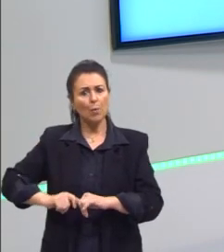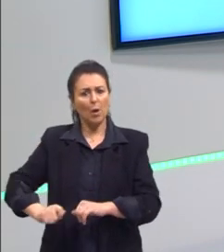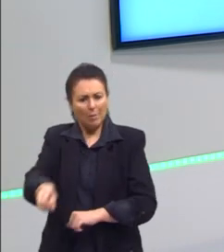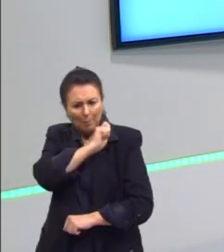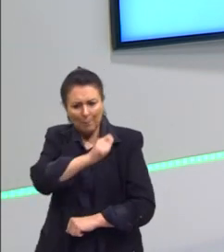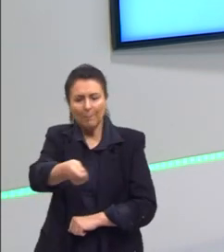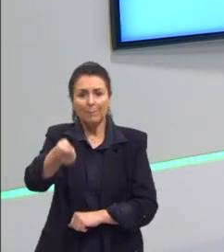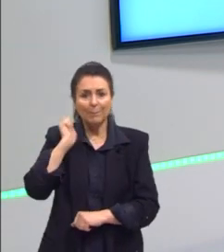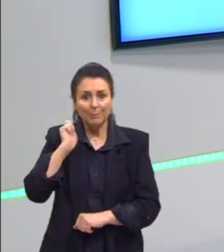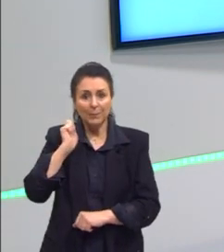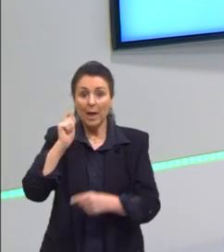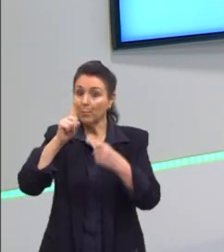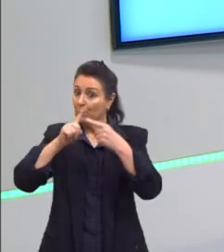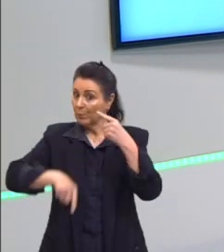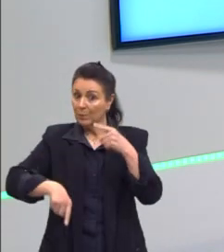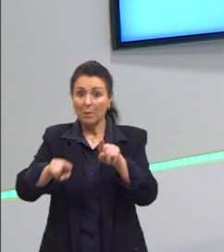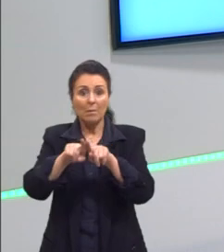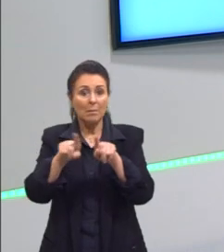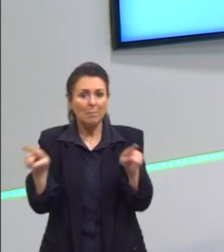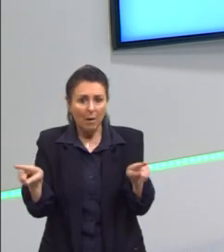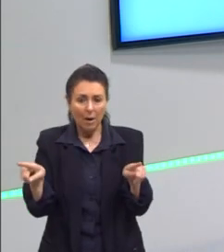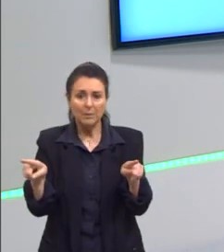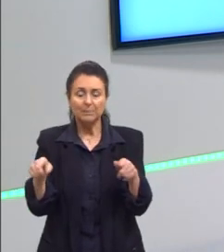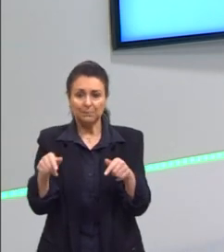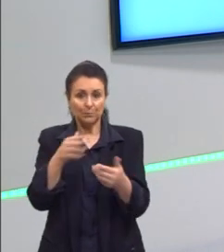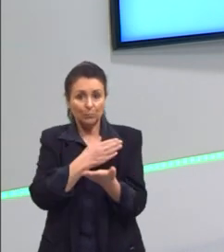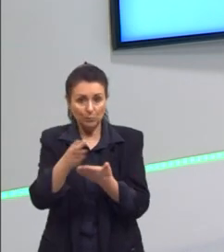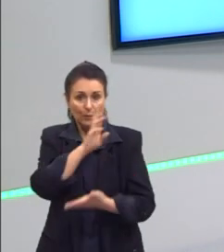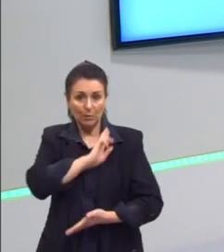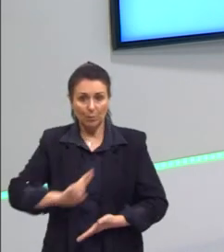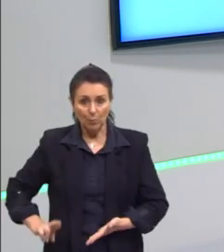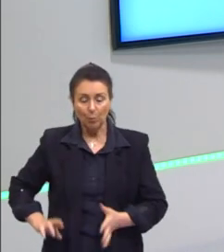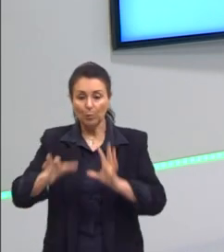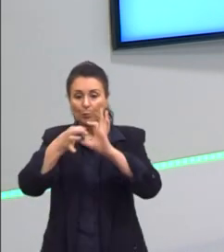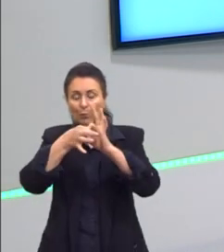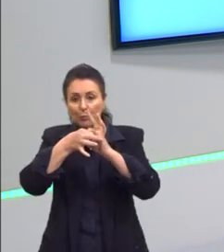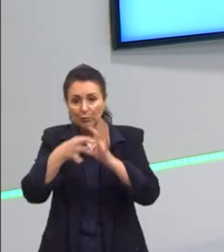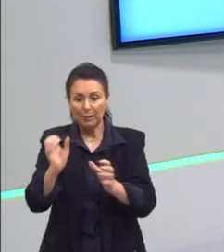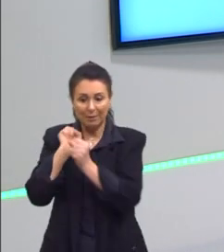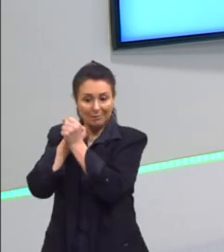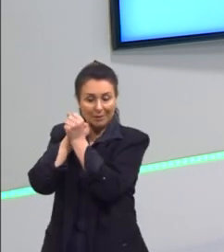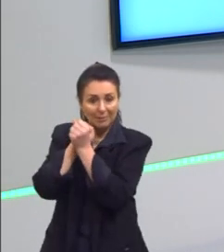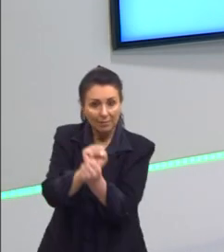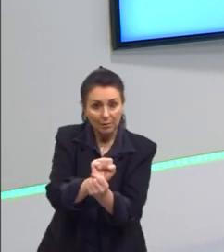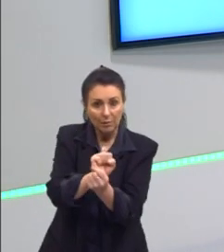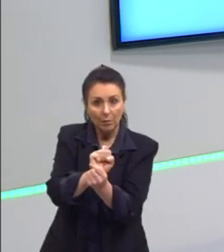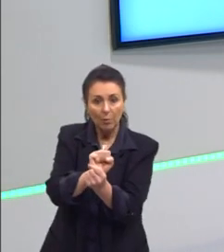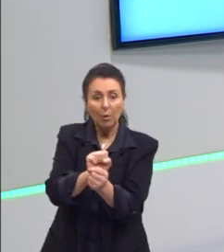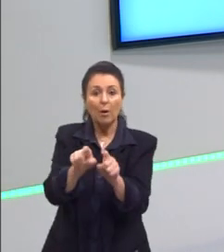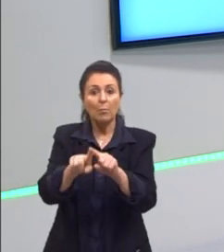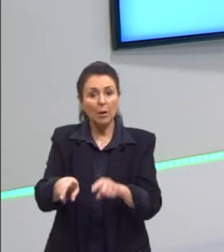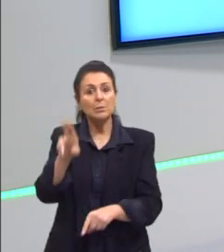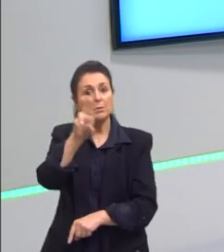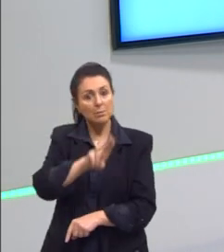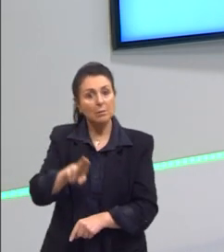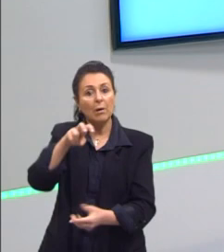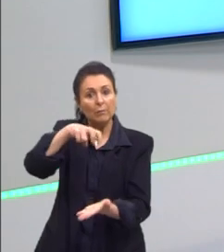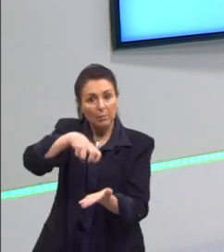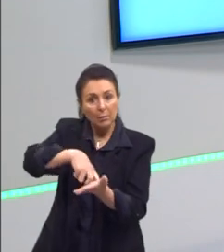teoria eram proibidas desde a República, desde a abolição da escravidão ali, mas esse castigo ainda era usado